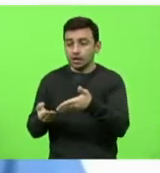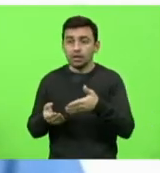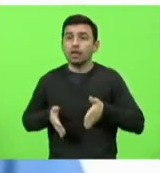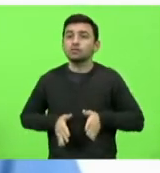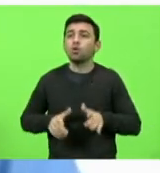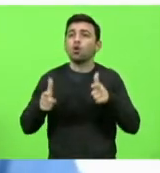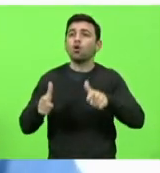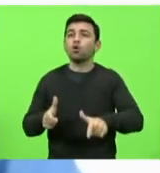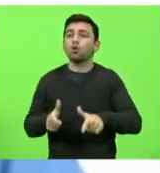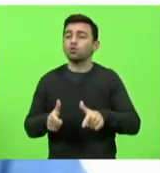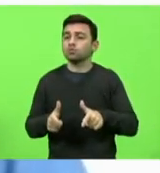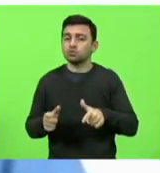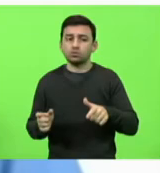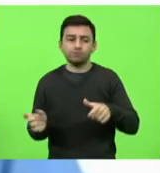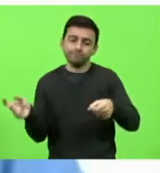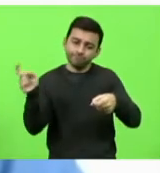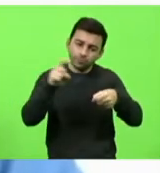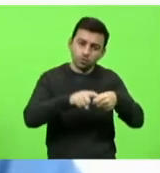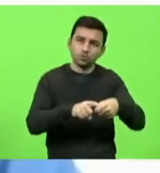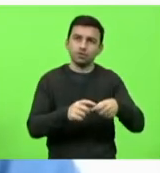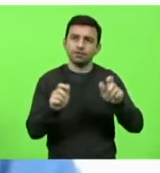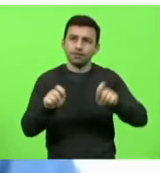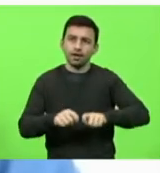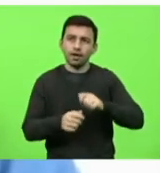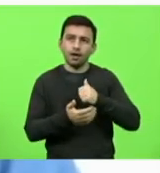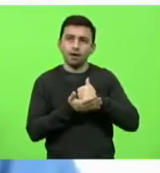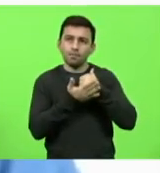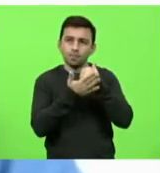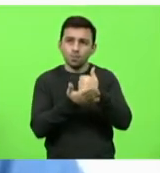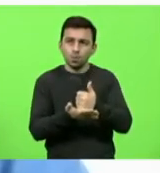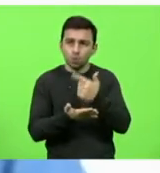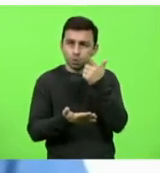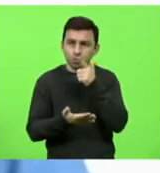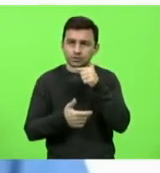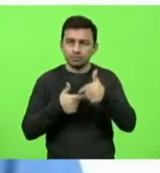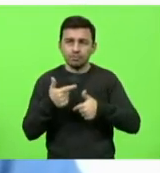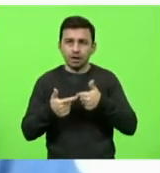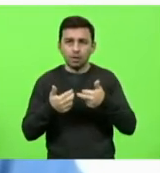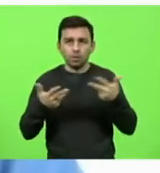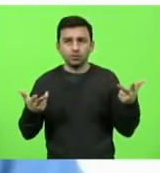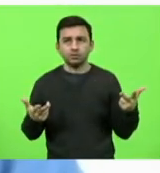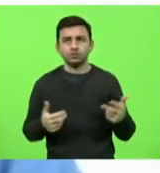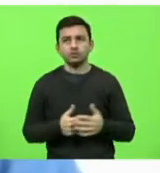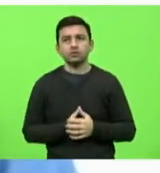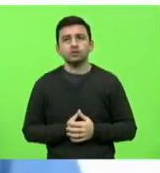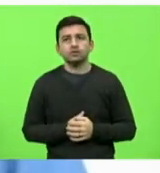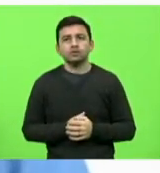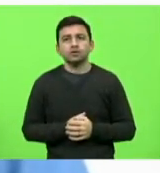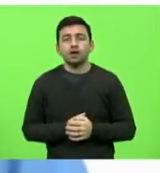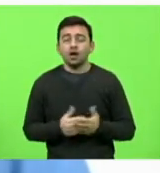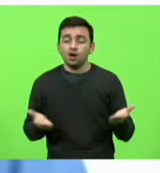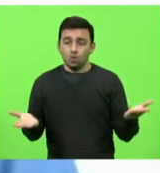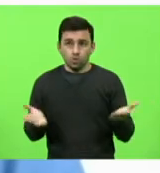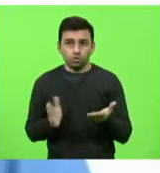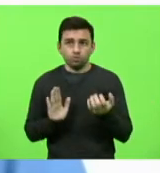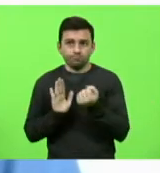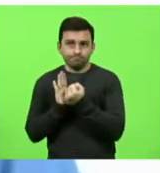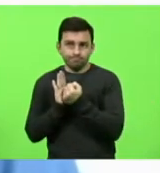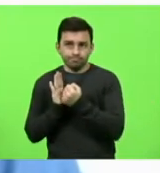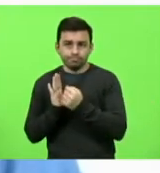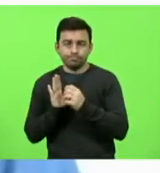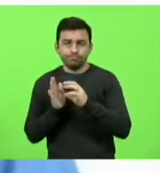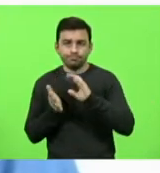onde vai receber apoio, onde pode ter alguma oportunidade. Então, nós estamos protocolando hoje, onde ficou